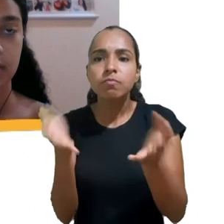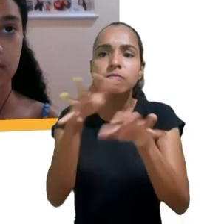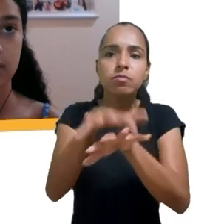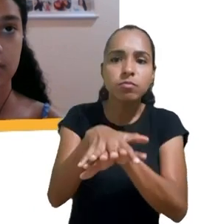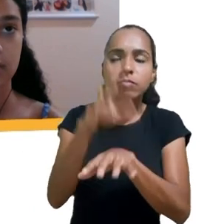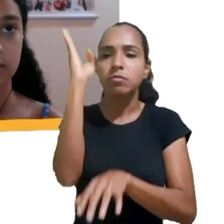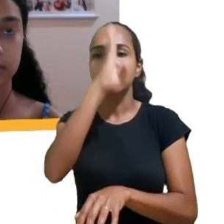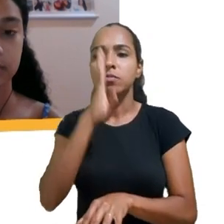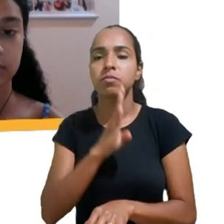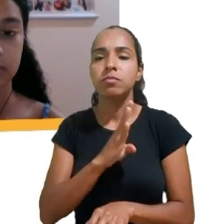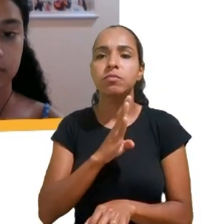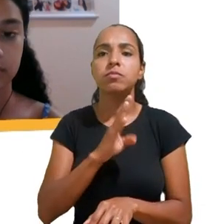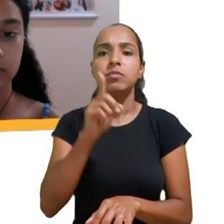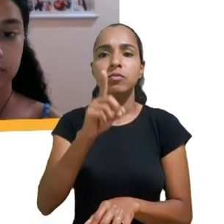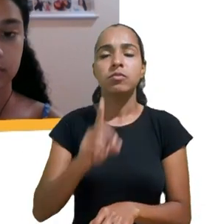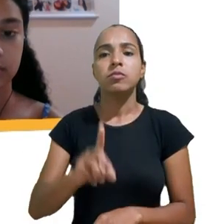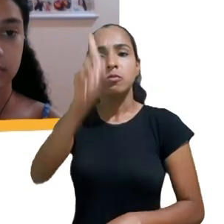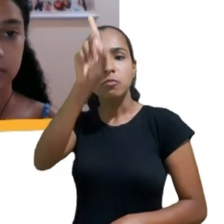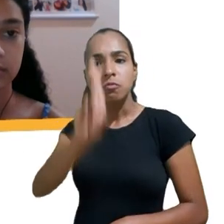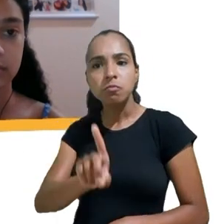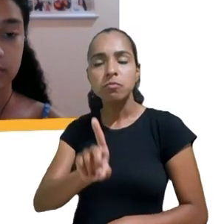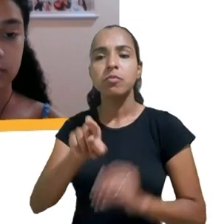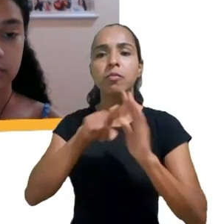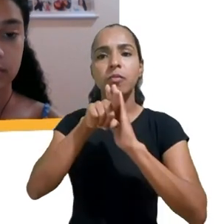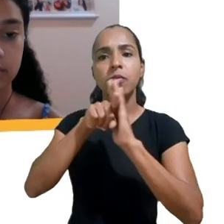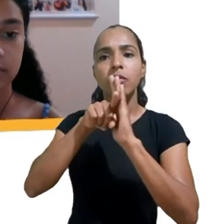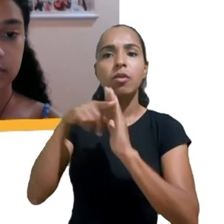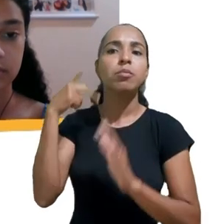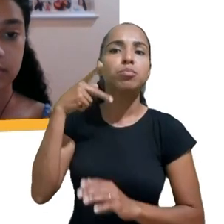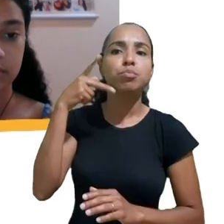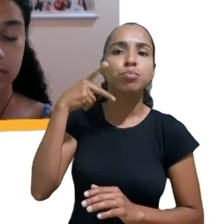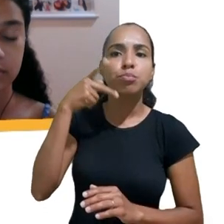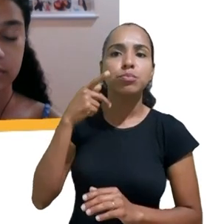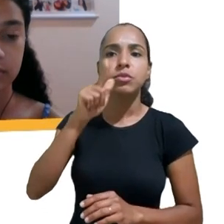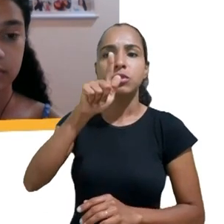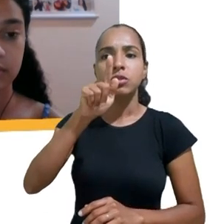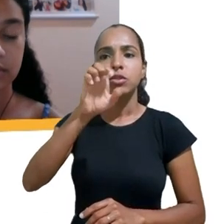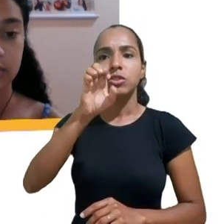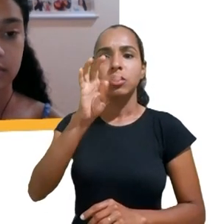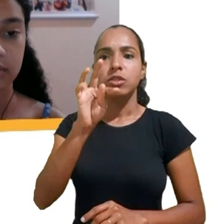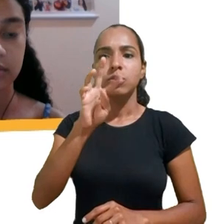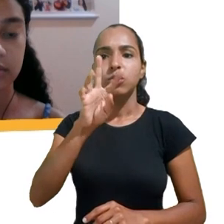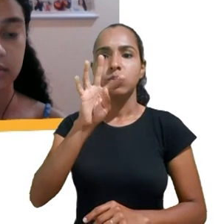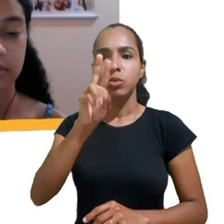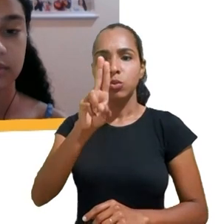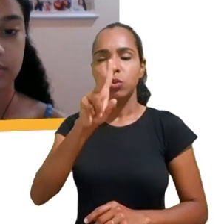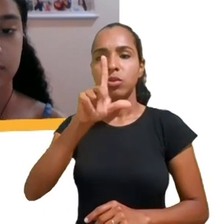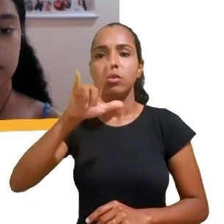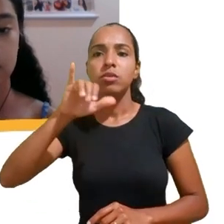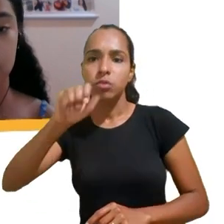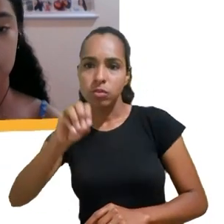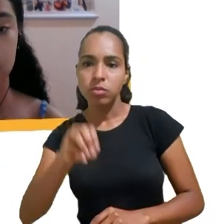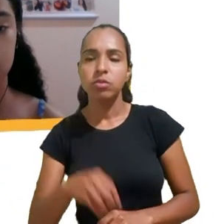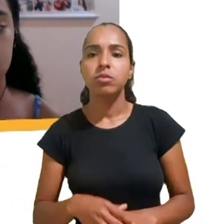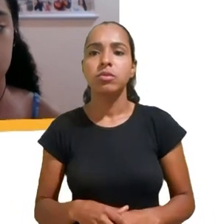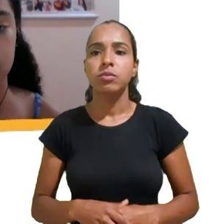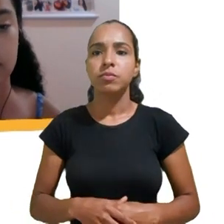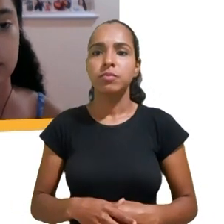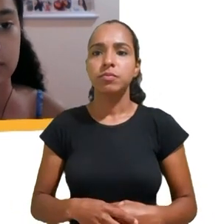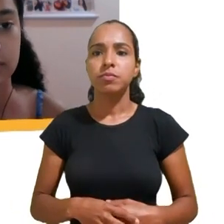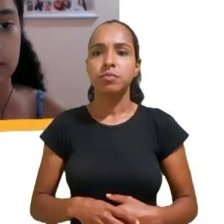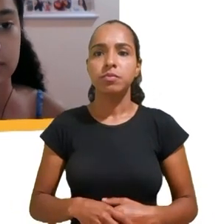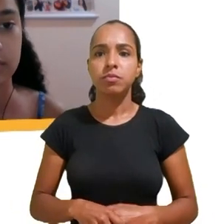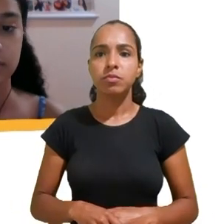Análise de Políticas Públicas da Fundação Getúlio Vargas e é cofundadora da Rede de Pesquisa em Comunicação Infâncias e